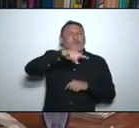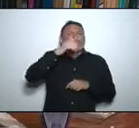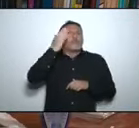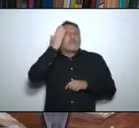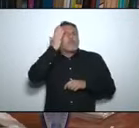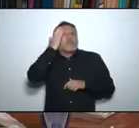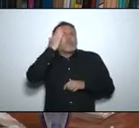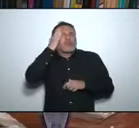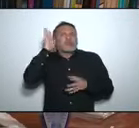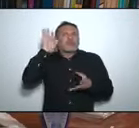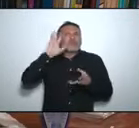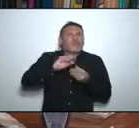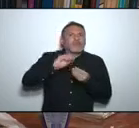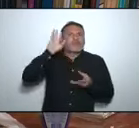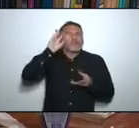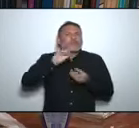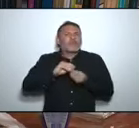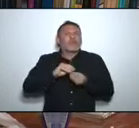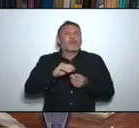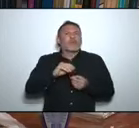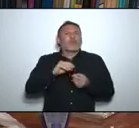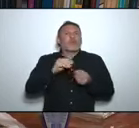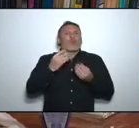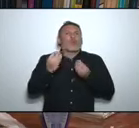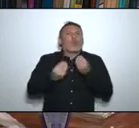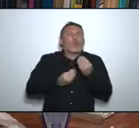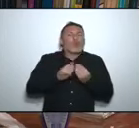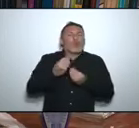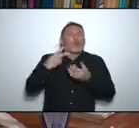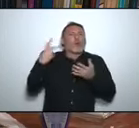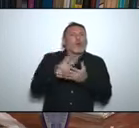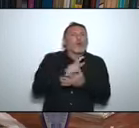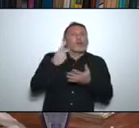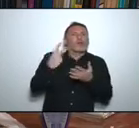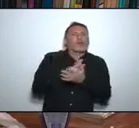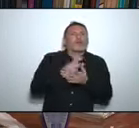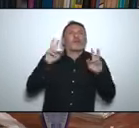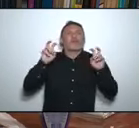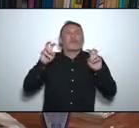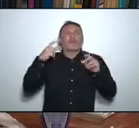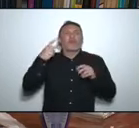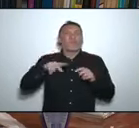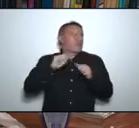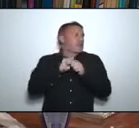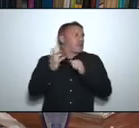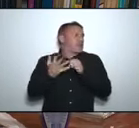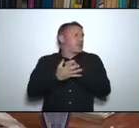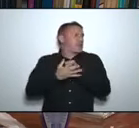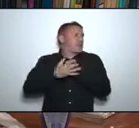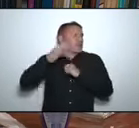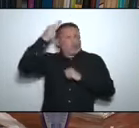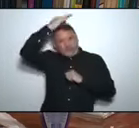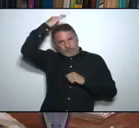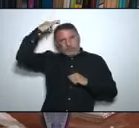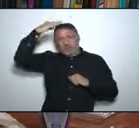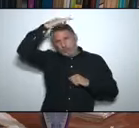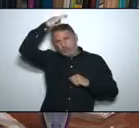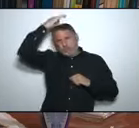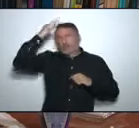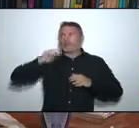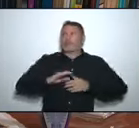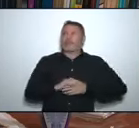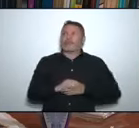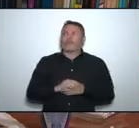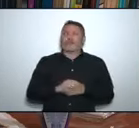atualizada, tudo aquilo que a gente tem feito, tem acontecido. Hoje nós traremos dois